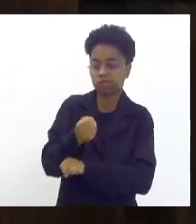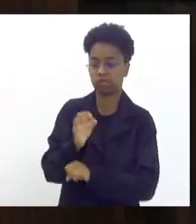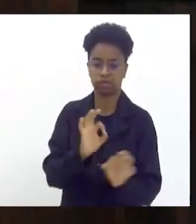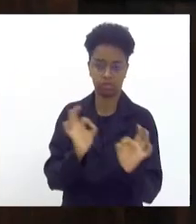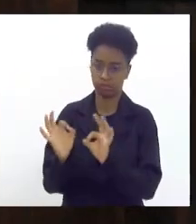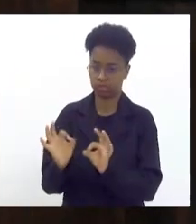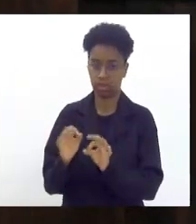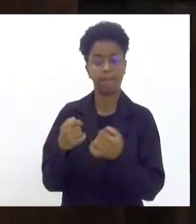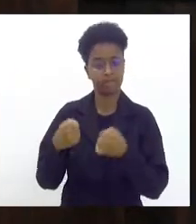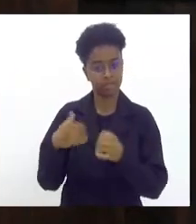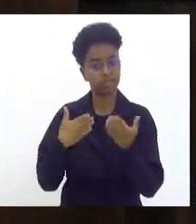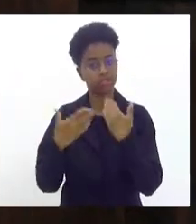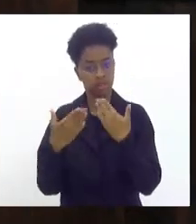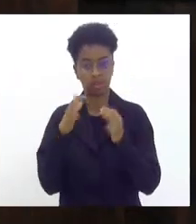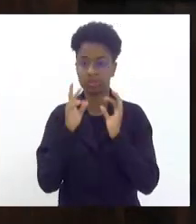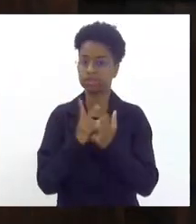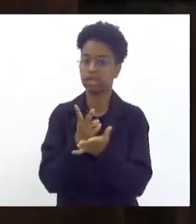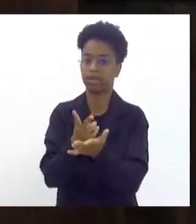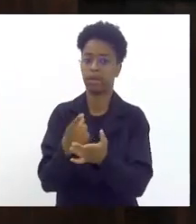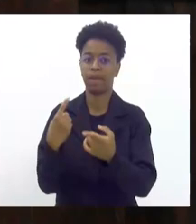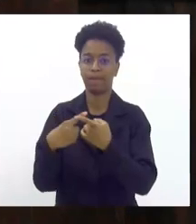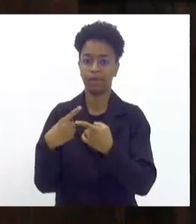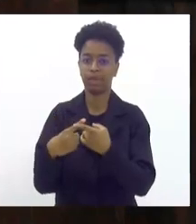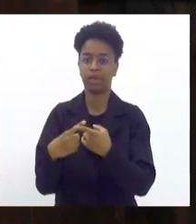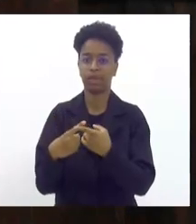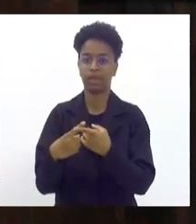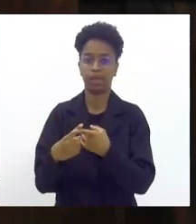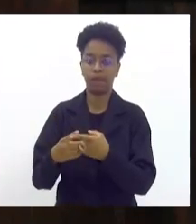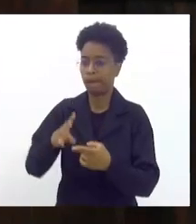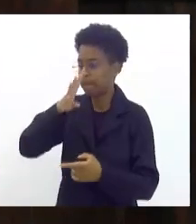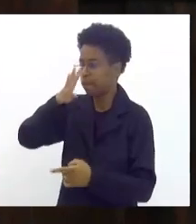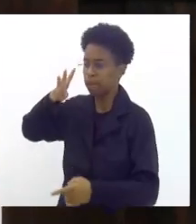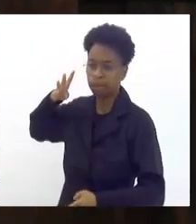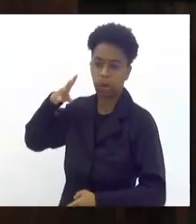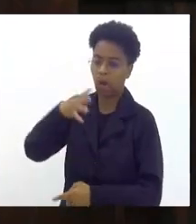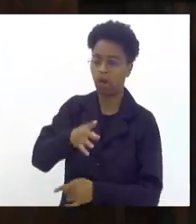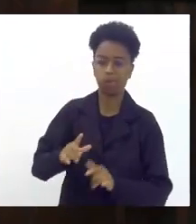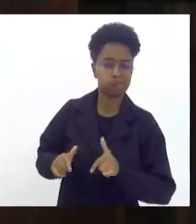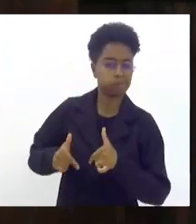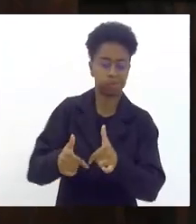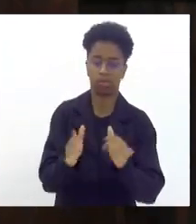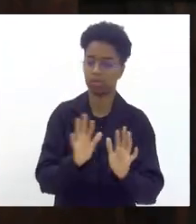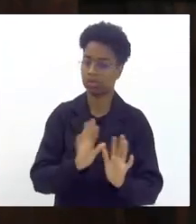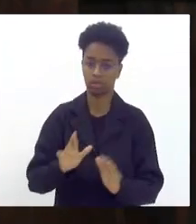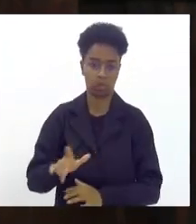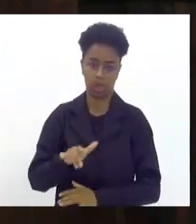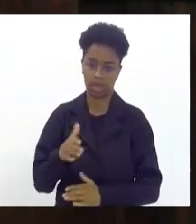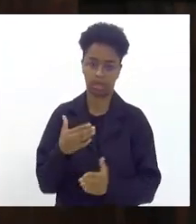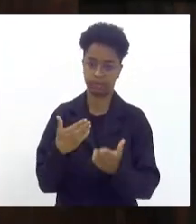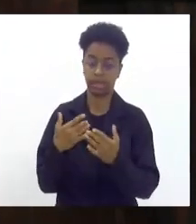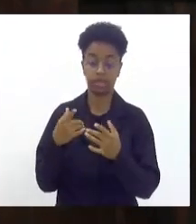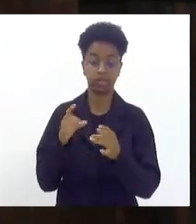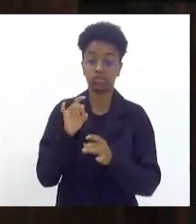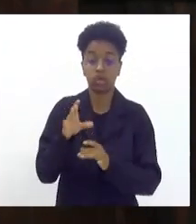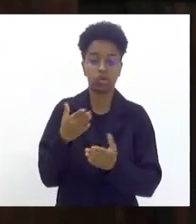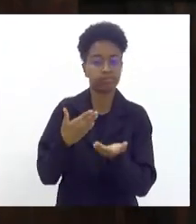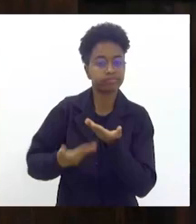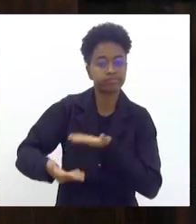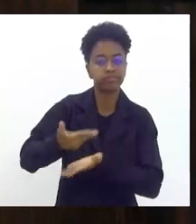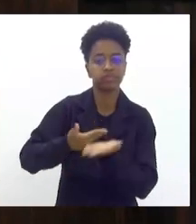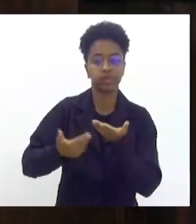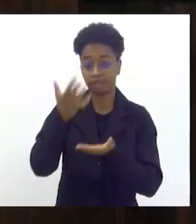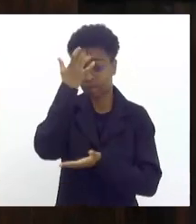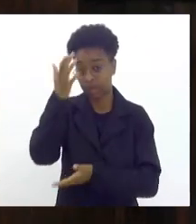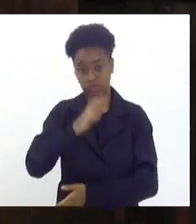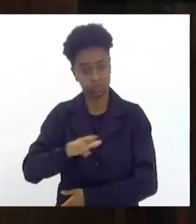Meter o pé na porta também não, diálogo sempre. que está acontecendo aqui e o que acontece na minha cidade é o diálogo. E não foi fácil.